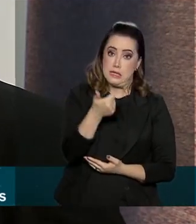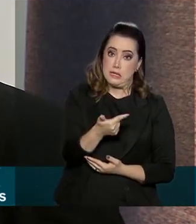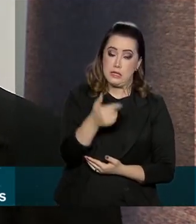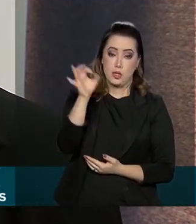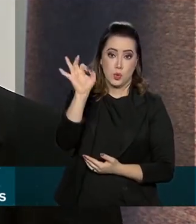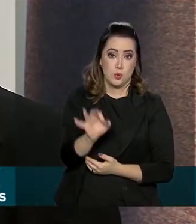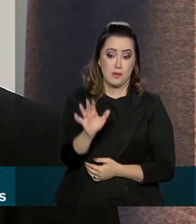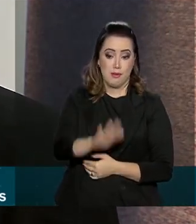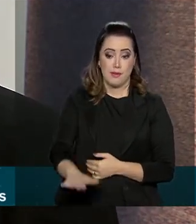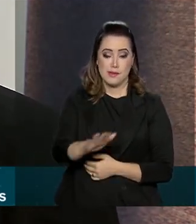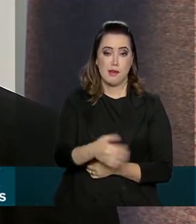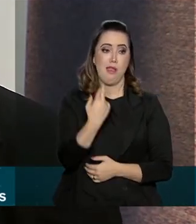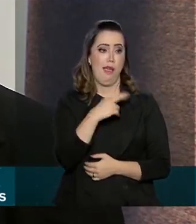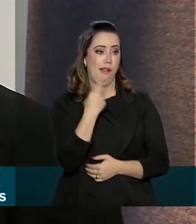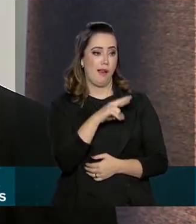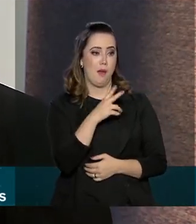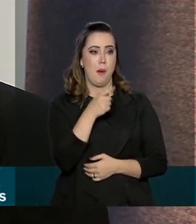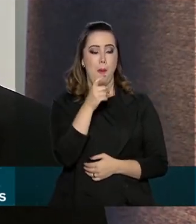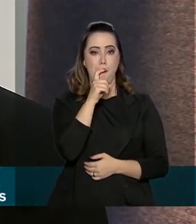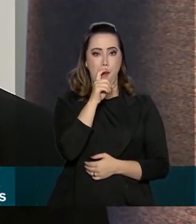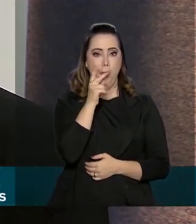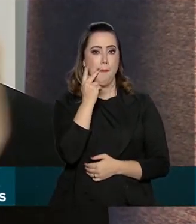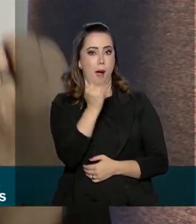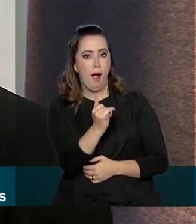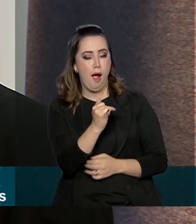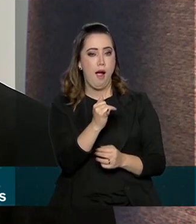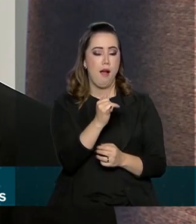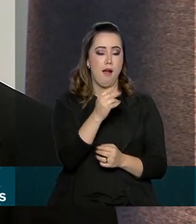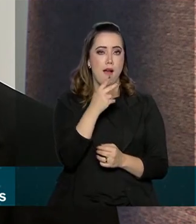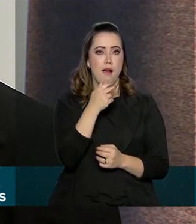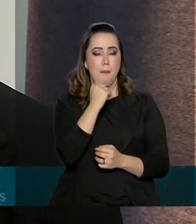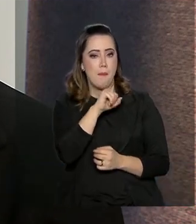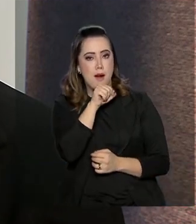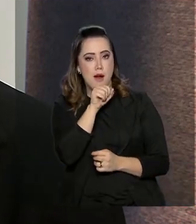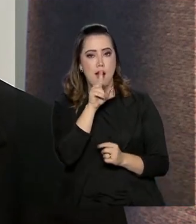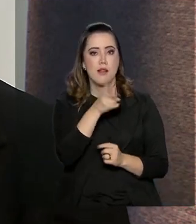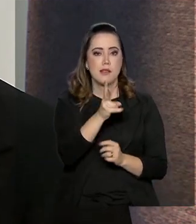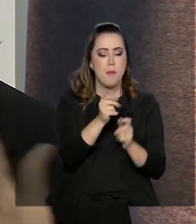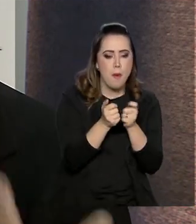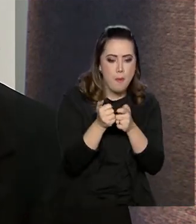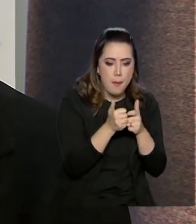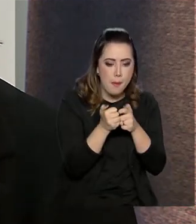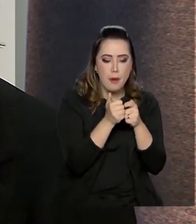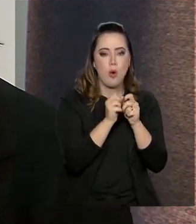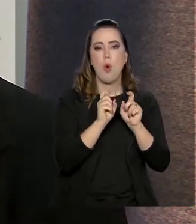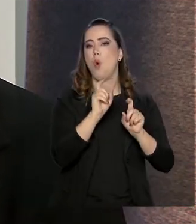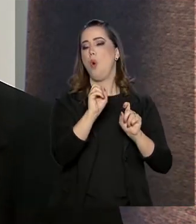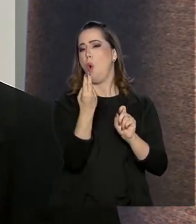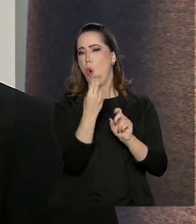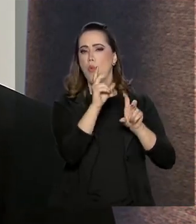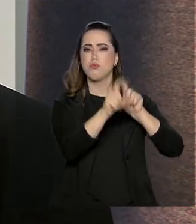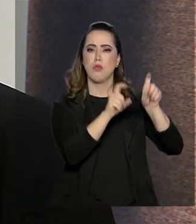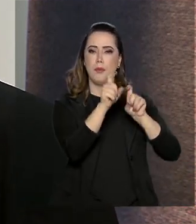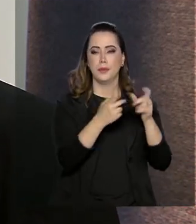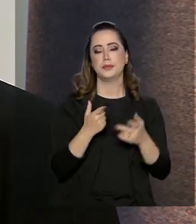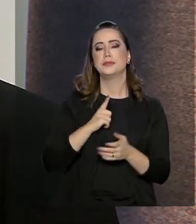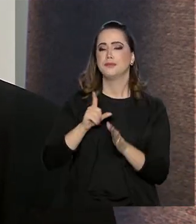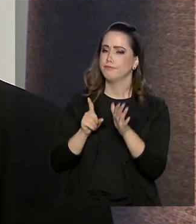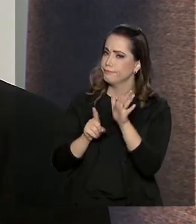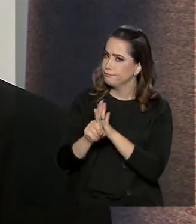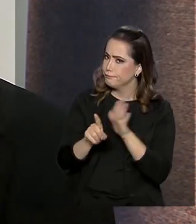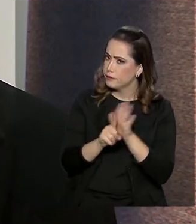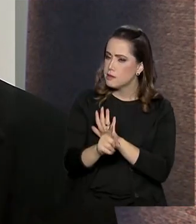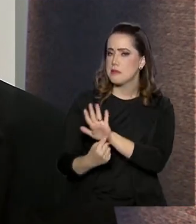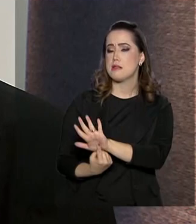ficam demais no celular, os pais ficam demais no computador. Nós temos pesquisas que apontam, por exemplo, que